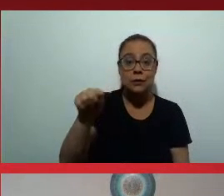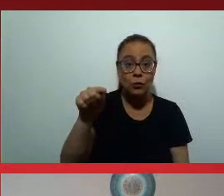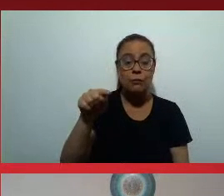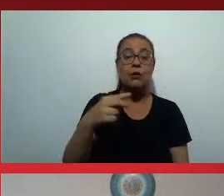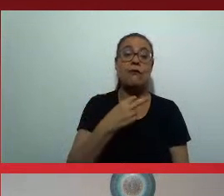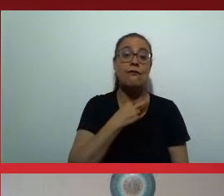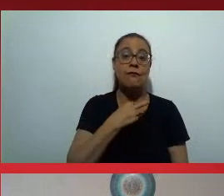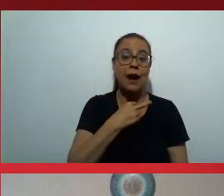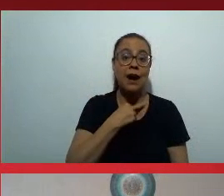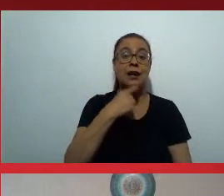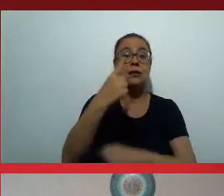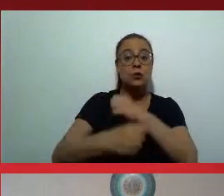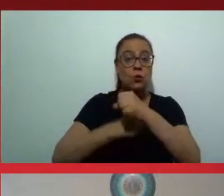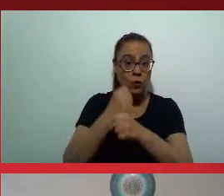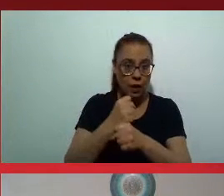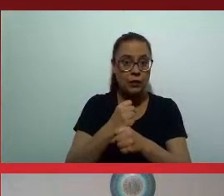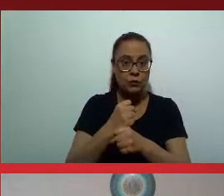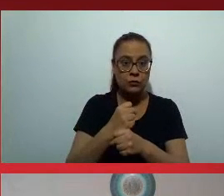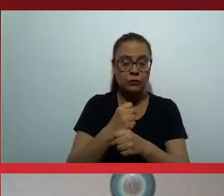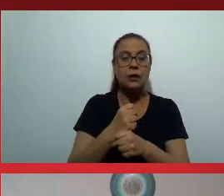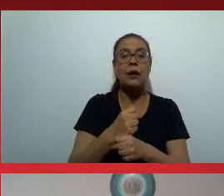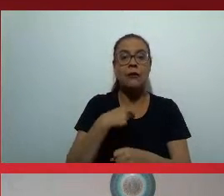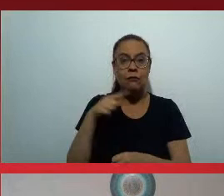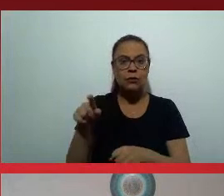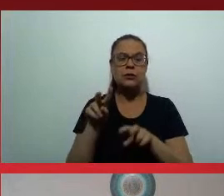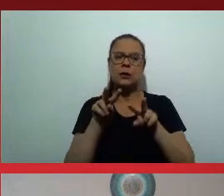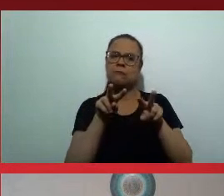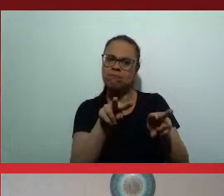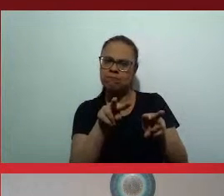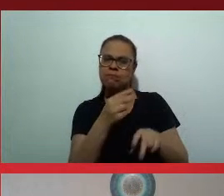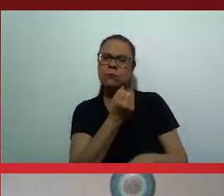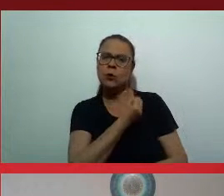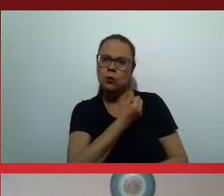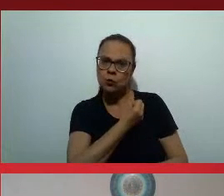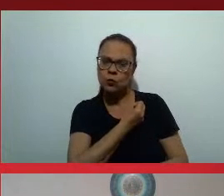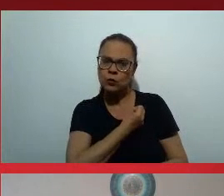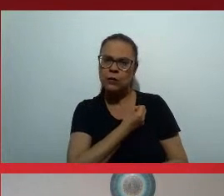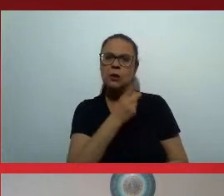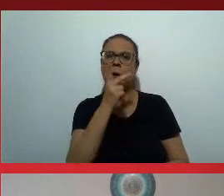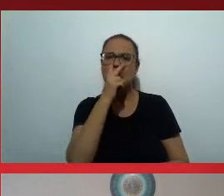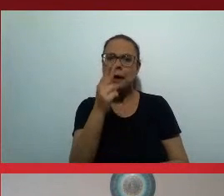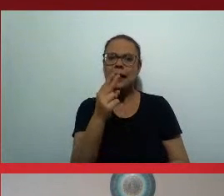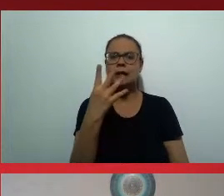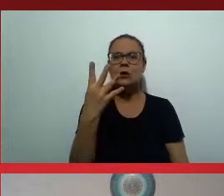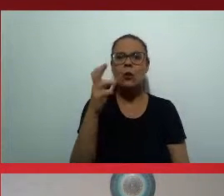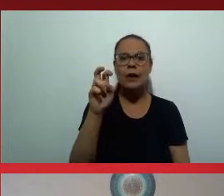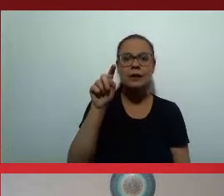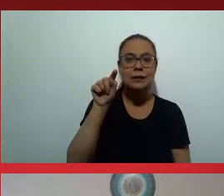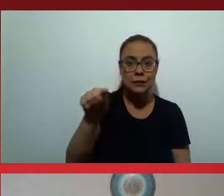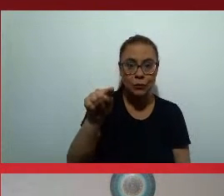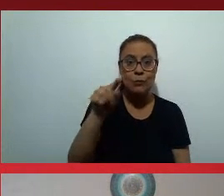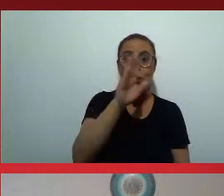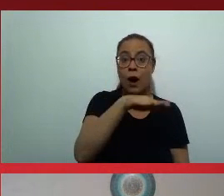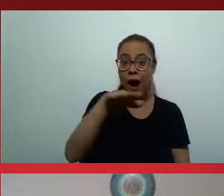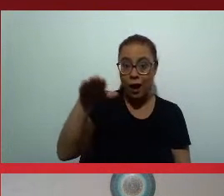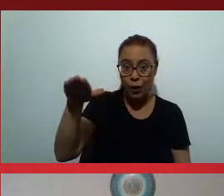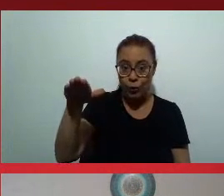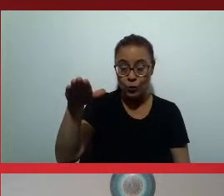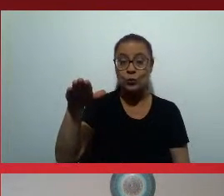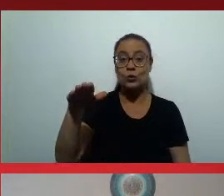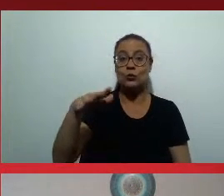45 mil vagas por ano. Pode parecer uma primeira análise que ingressar